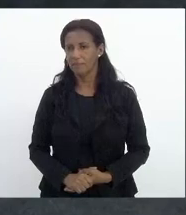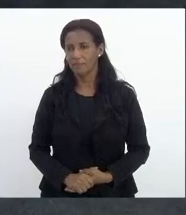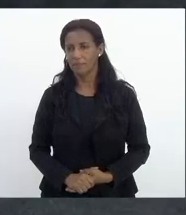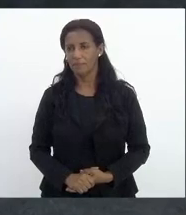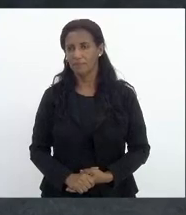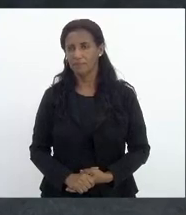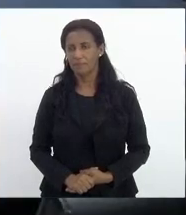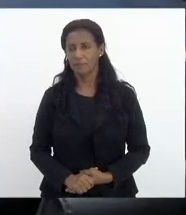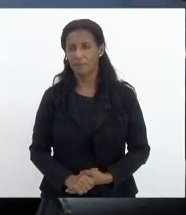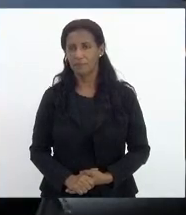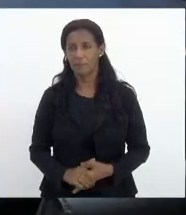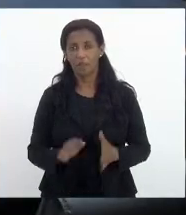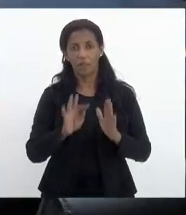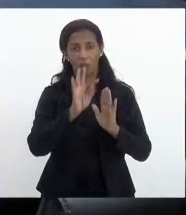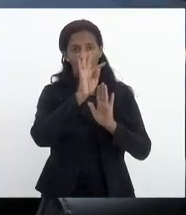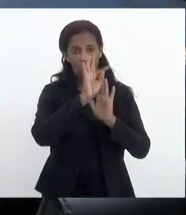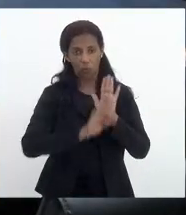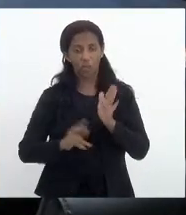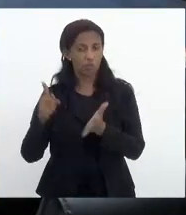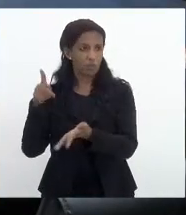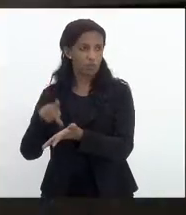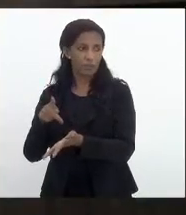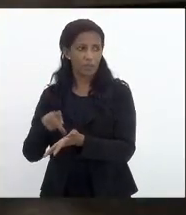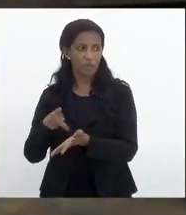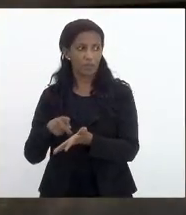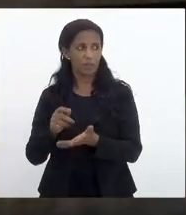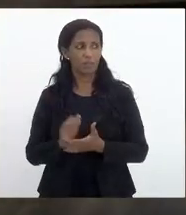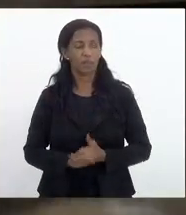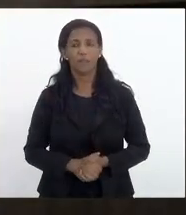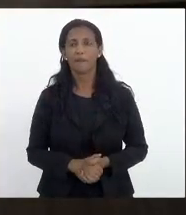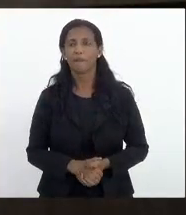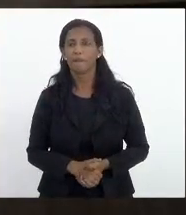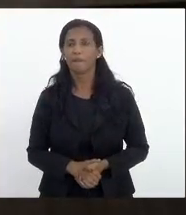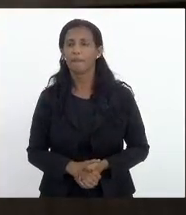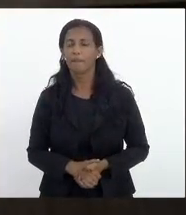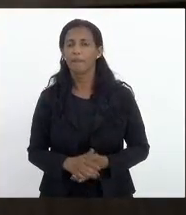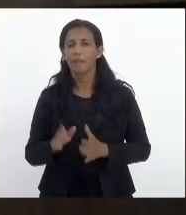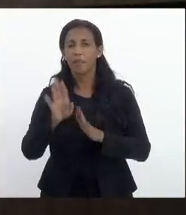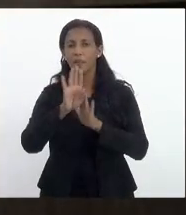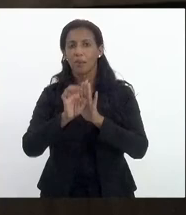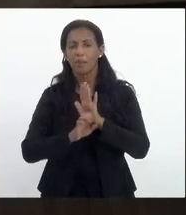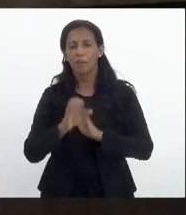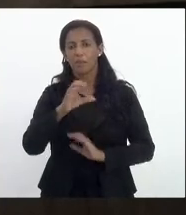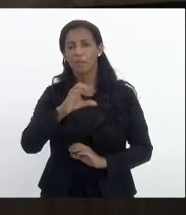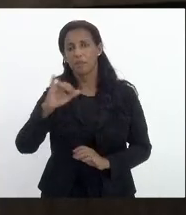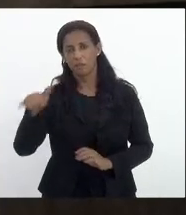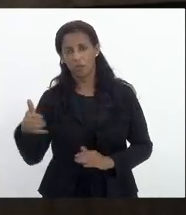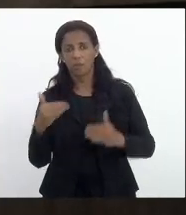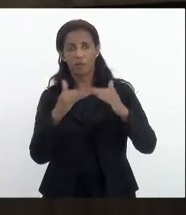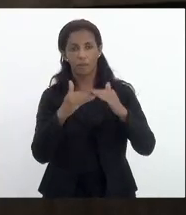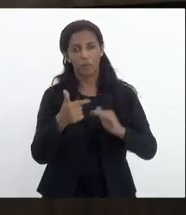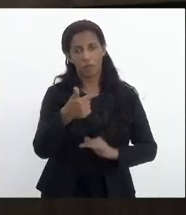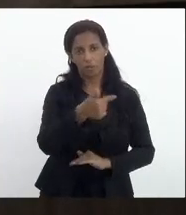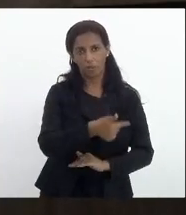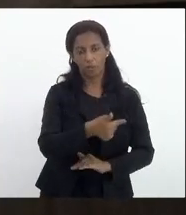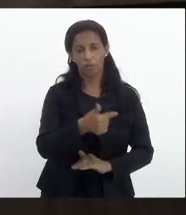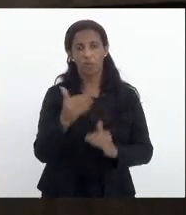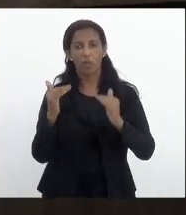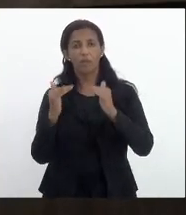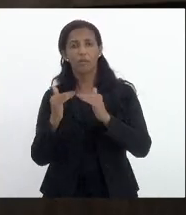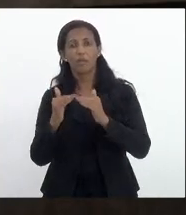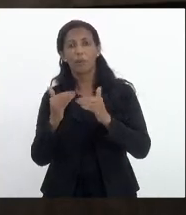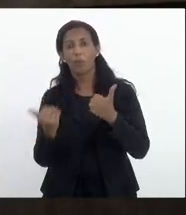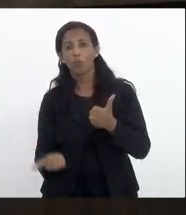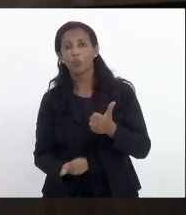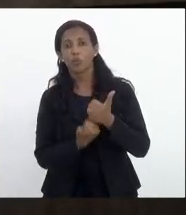o texto original senhor presidente eu fiz uma emenda CCJ favorável emenda 2 e favorável